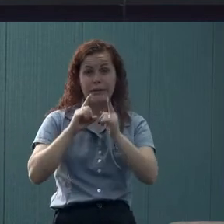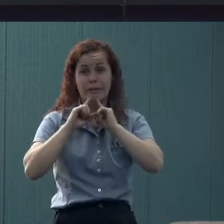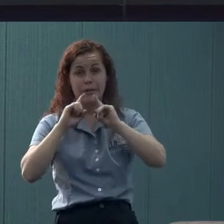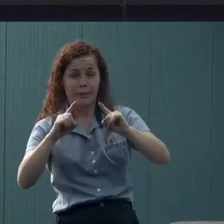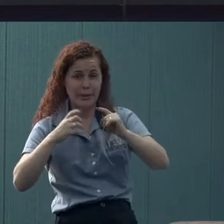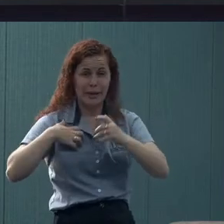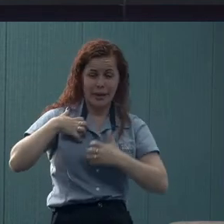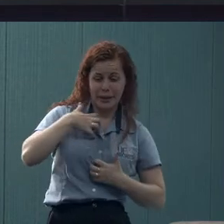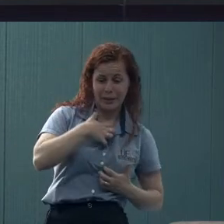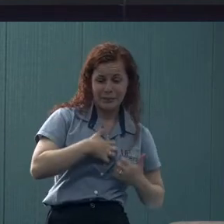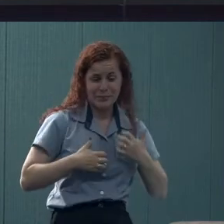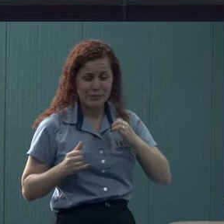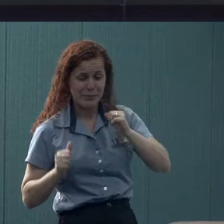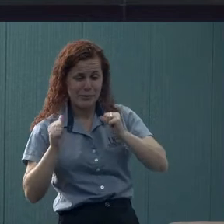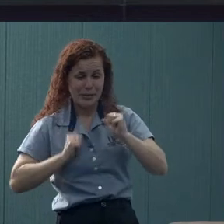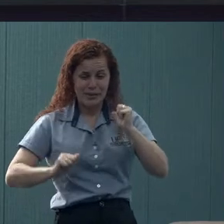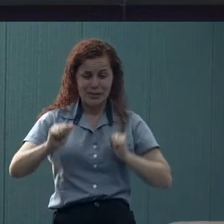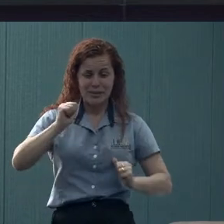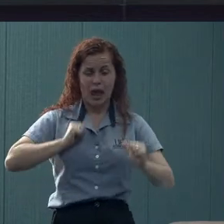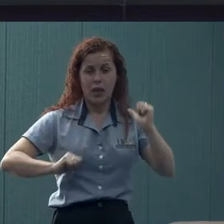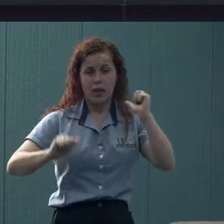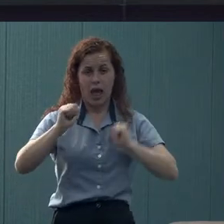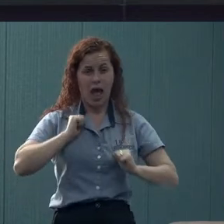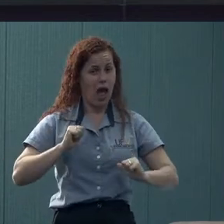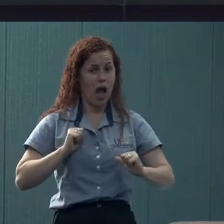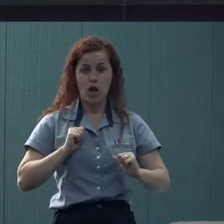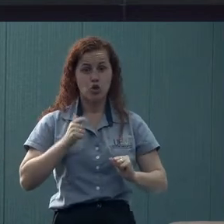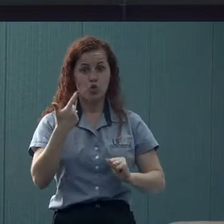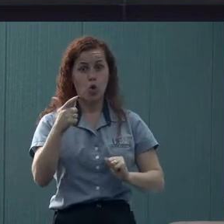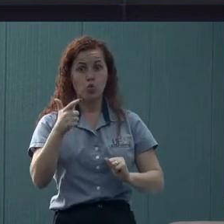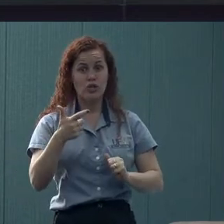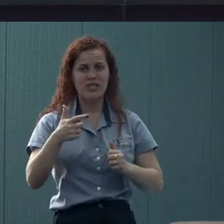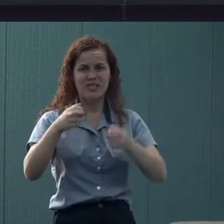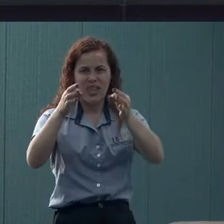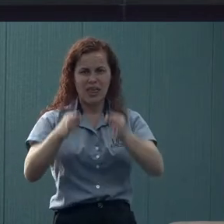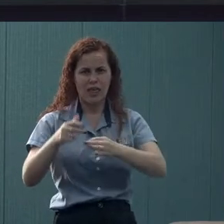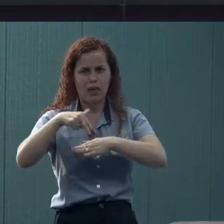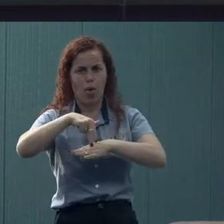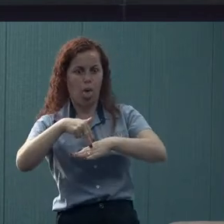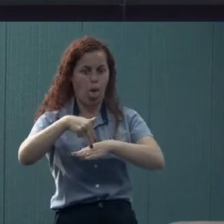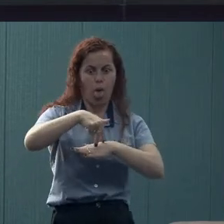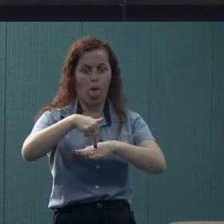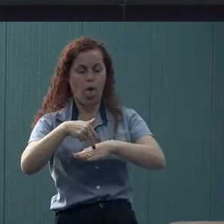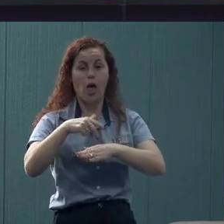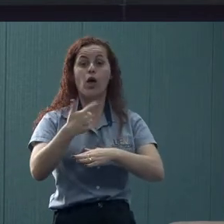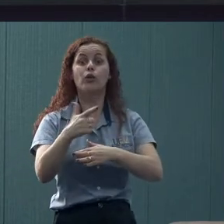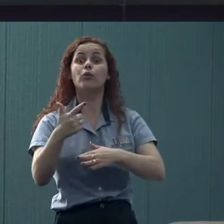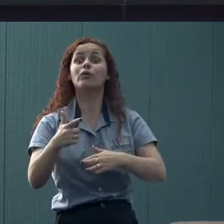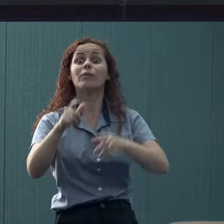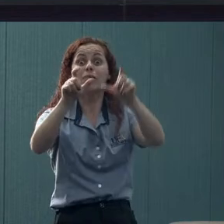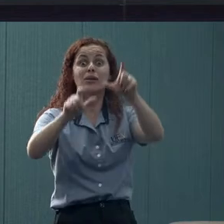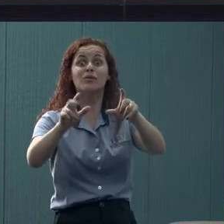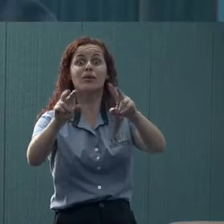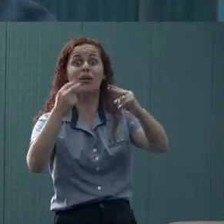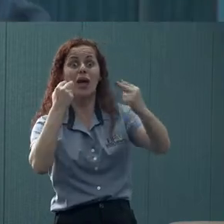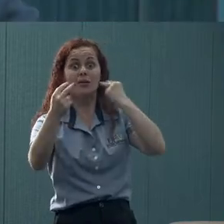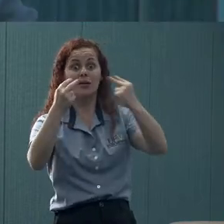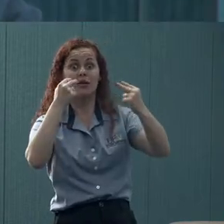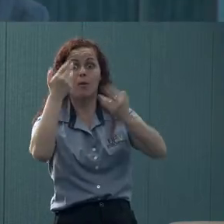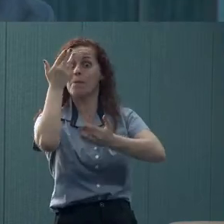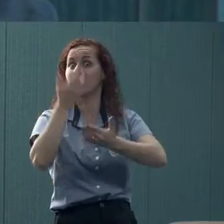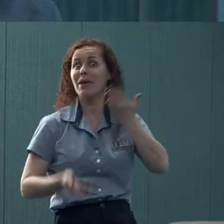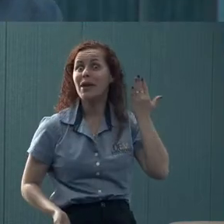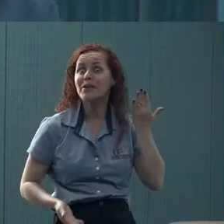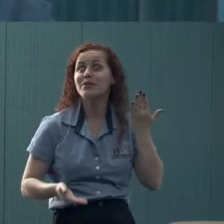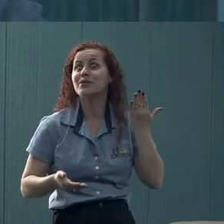ansiedade, ligadas à incerteza do momento. Eu acho que não teve uma pessoa aqui, ou que está assistindo, que não ficou meio perdida em 2020.